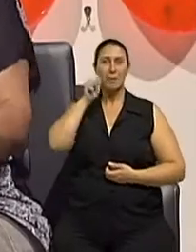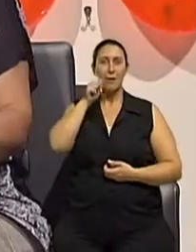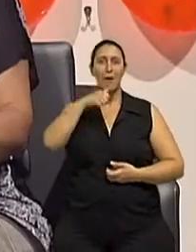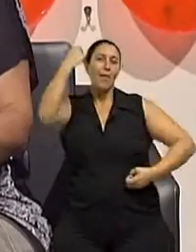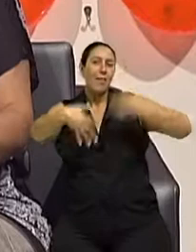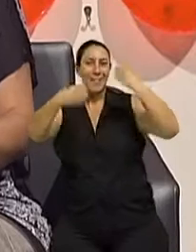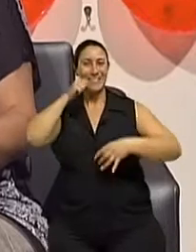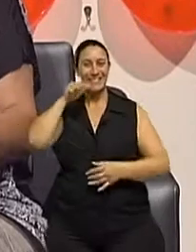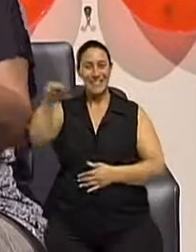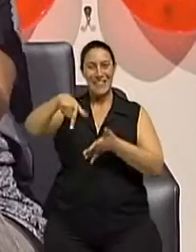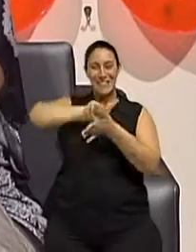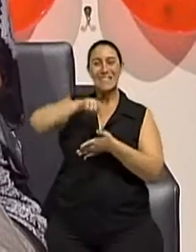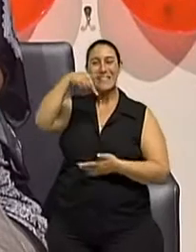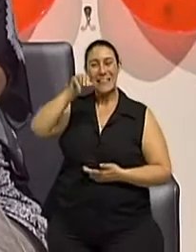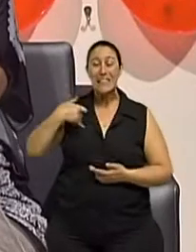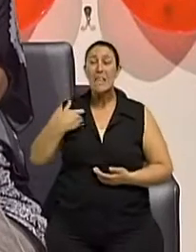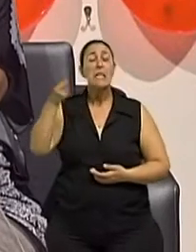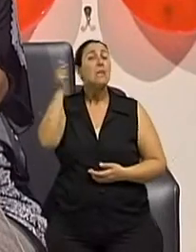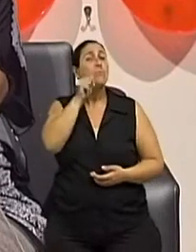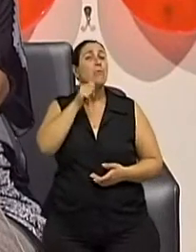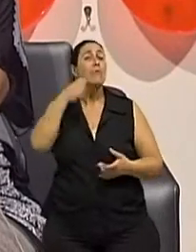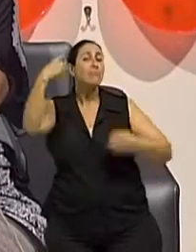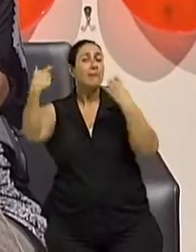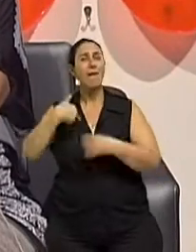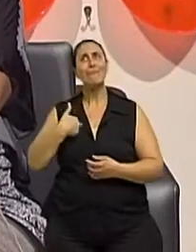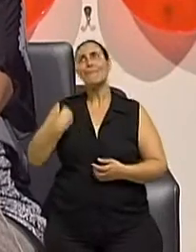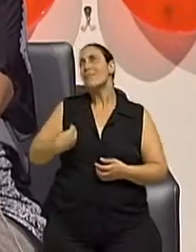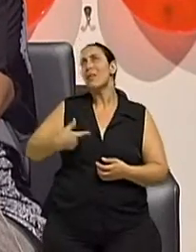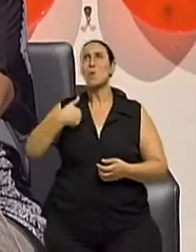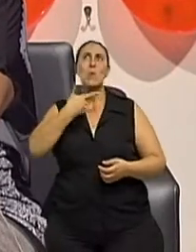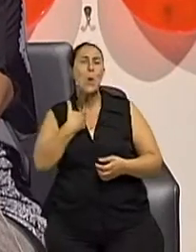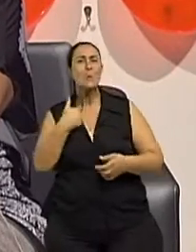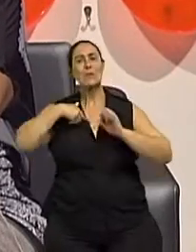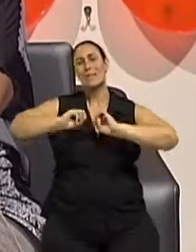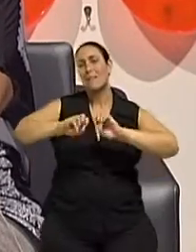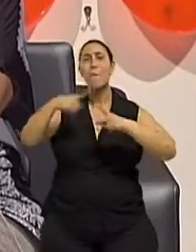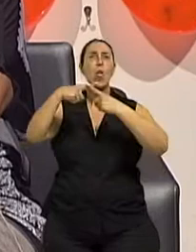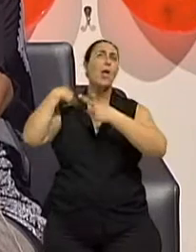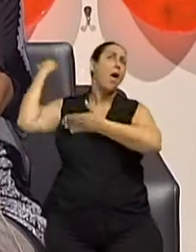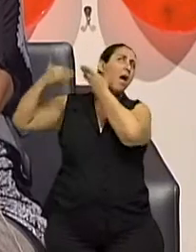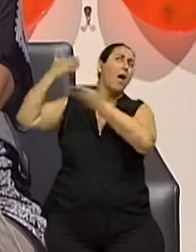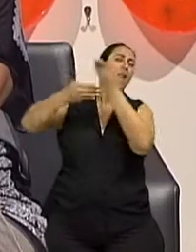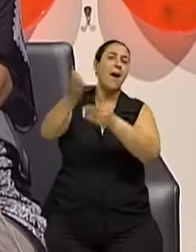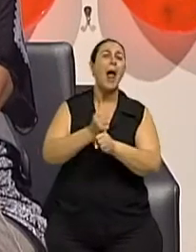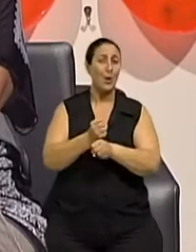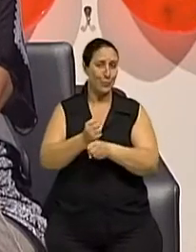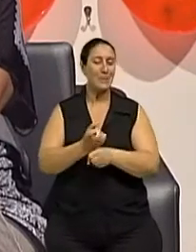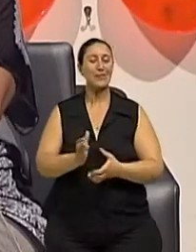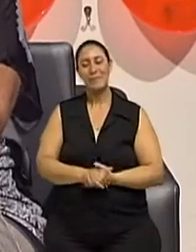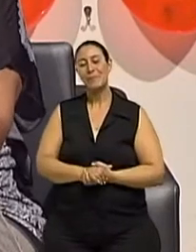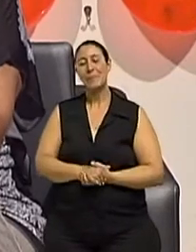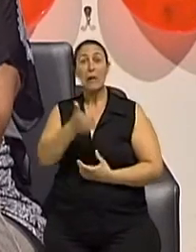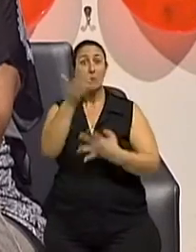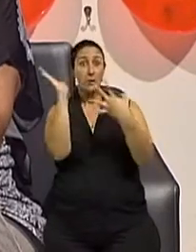dar os conselhos. Mas é evidente que quem viveu acumulou uma série de conhecimentos, né? Nós vamos a um pequeno